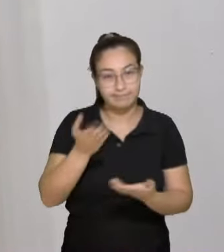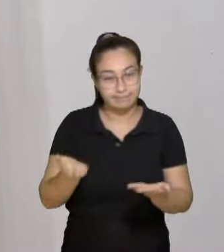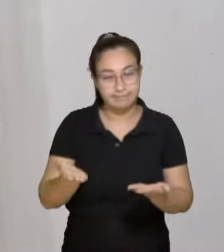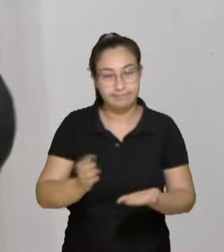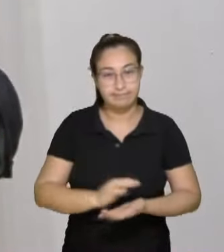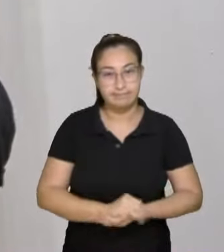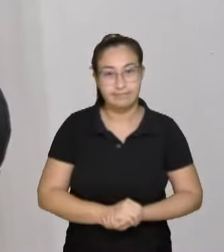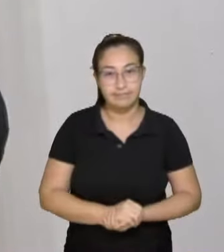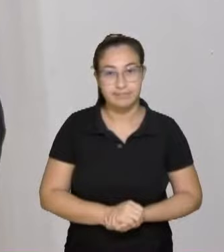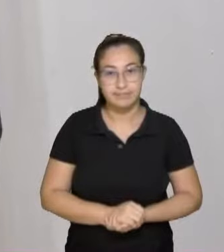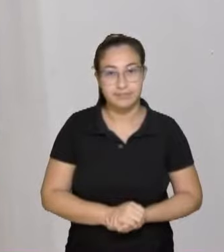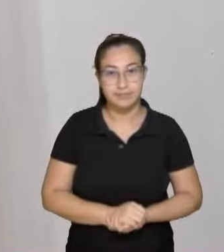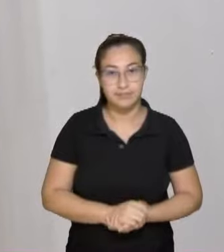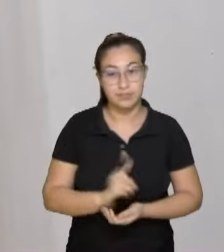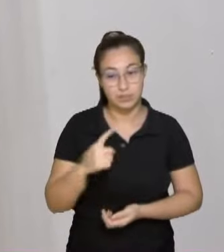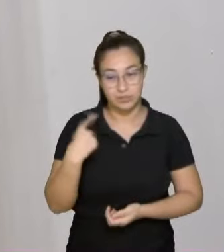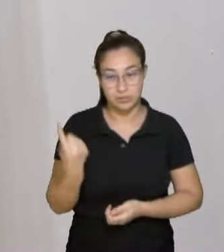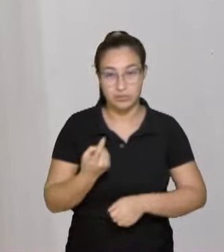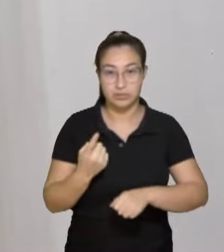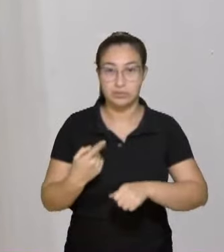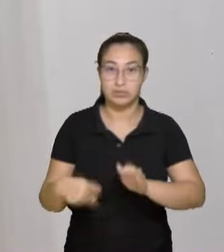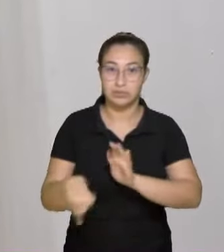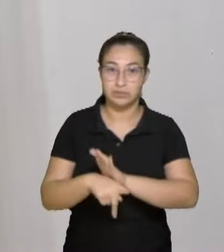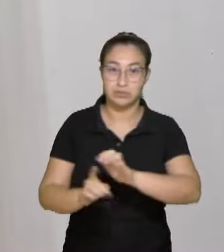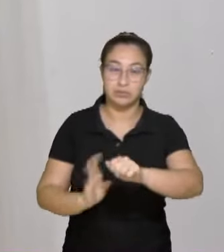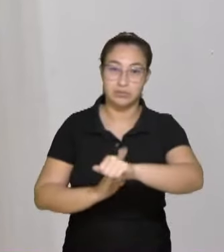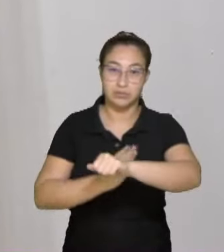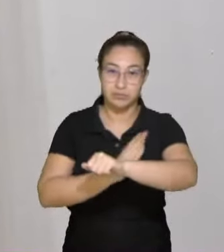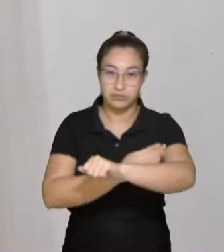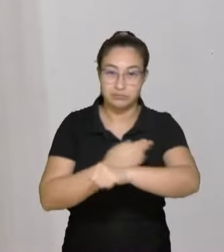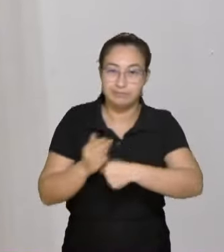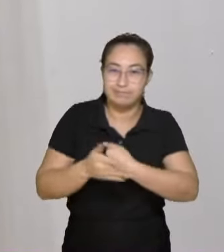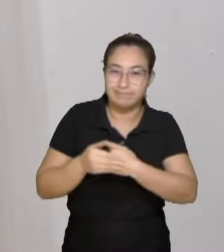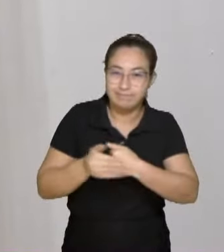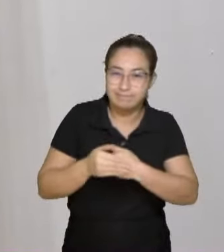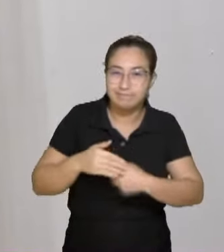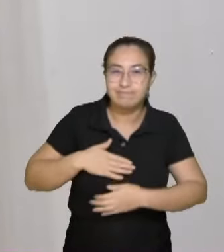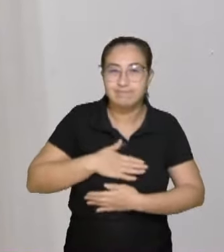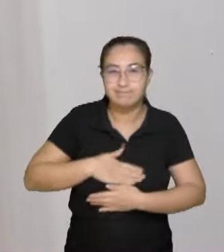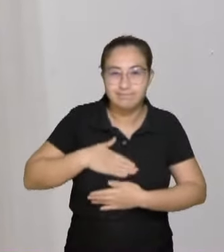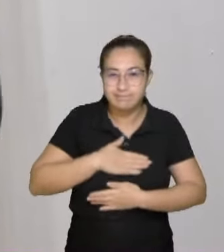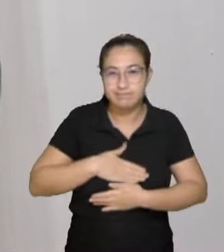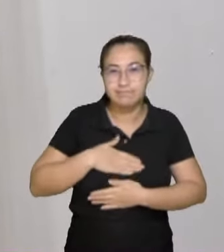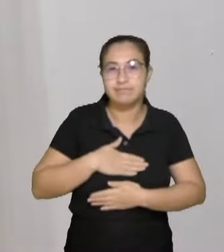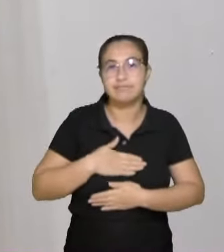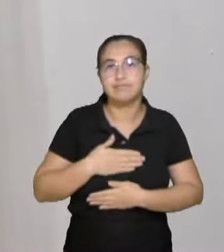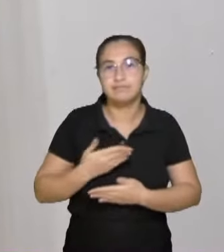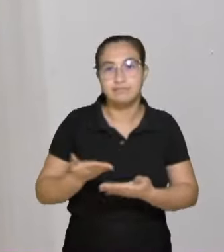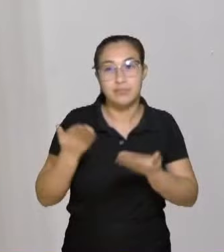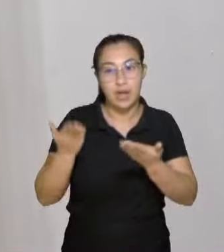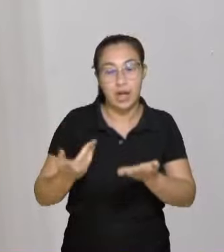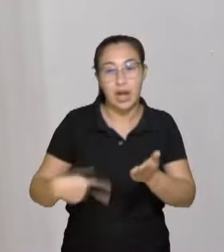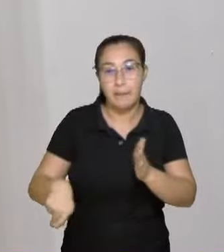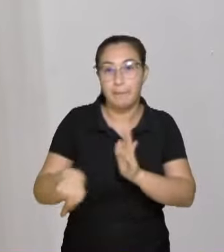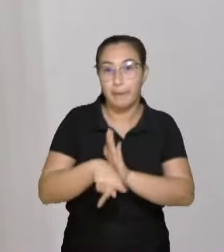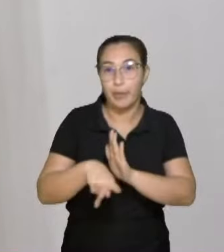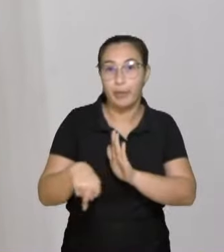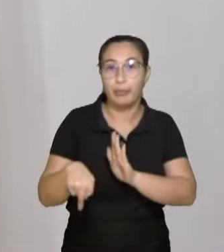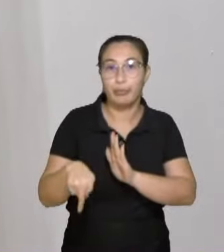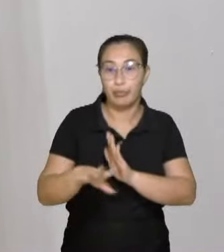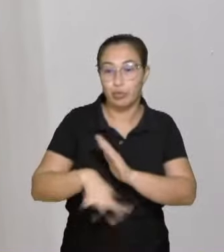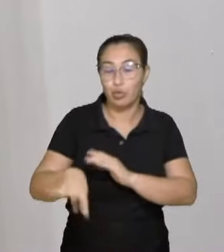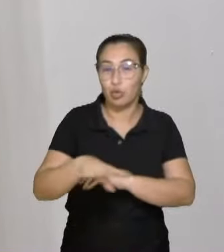nós, tubaronenses, temos muito carinho e, mais do que nunca, consideramos ele como um patrimônio da nossa